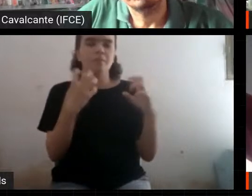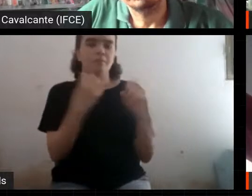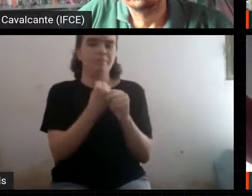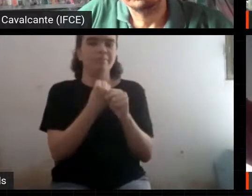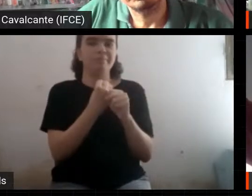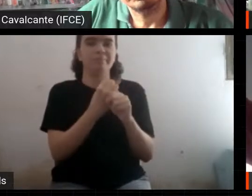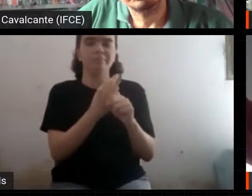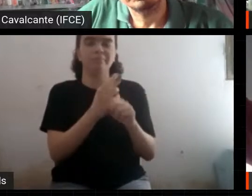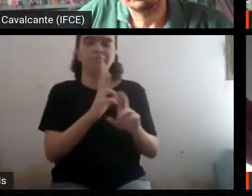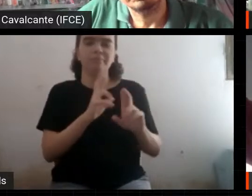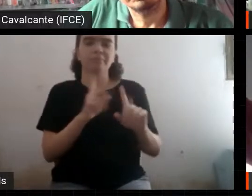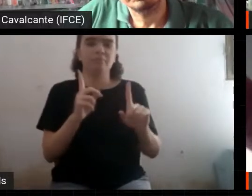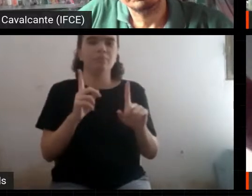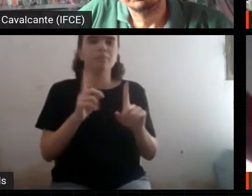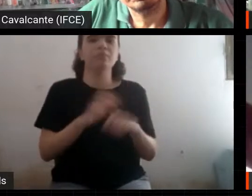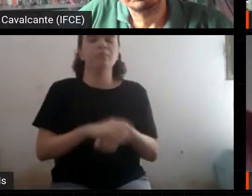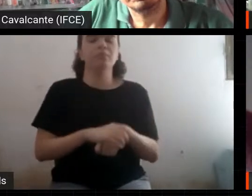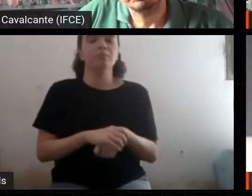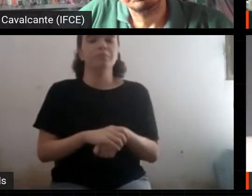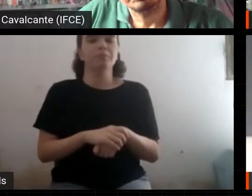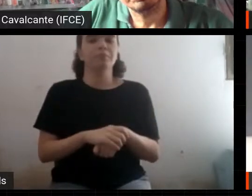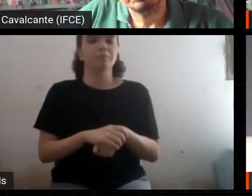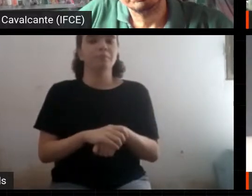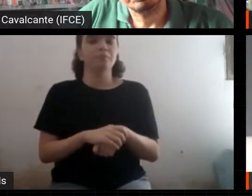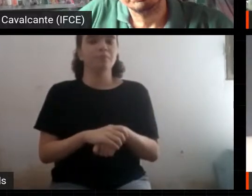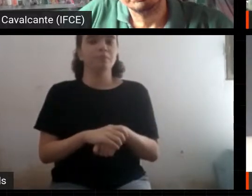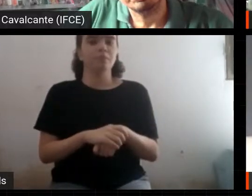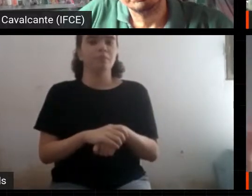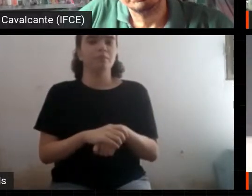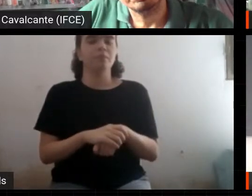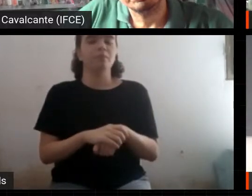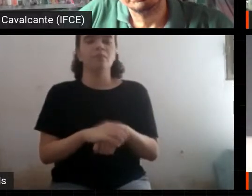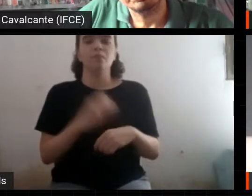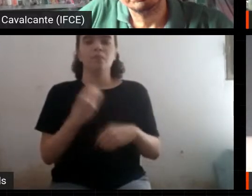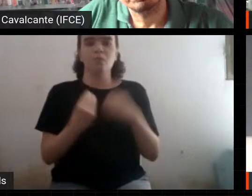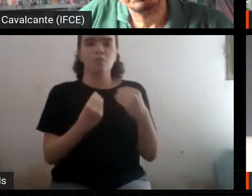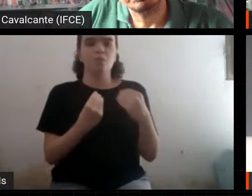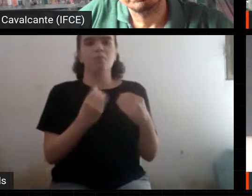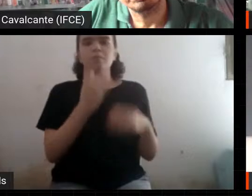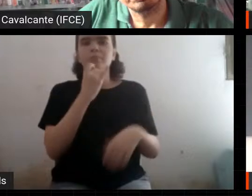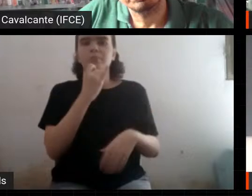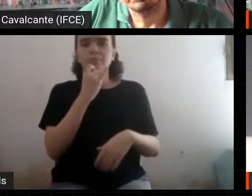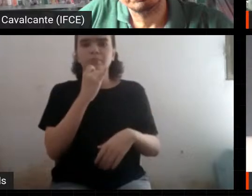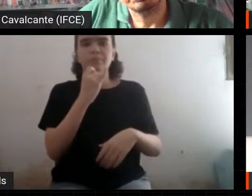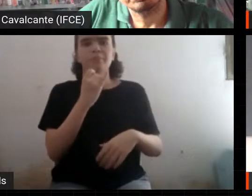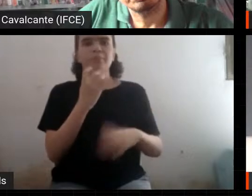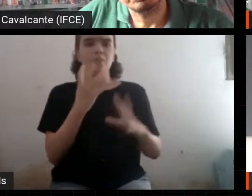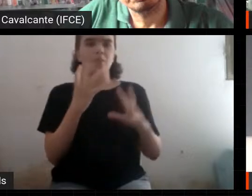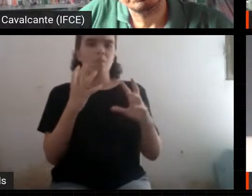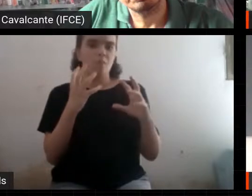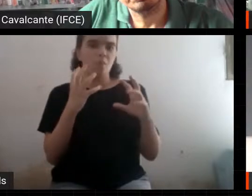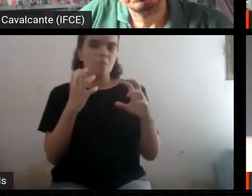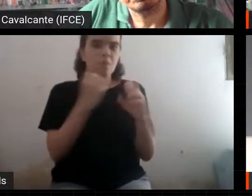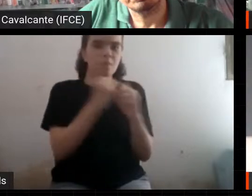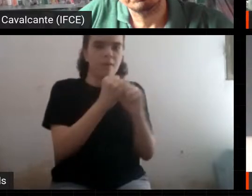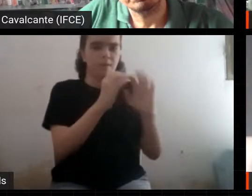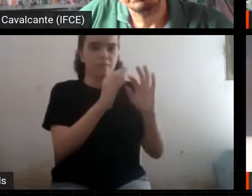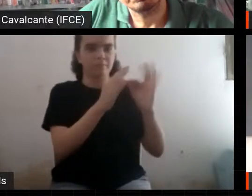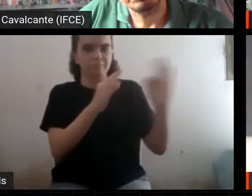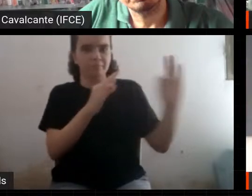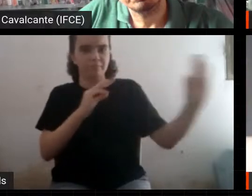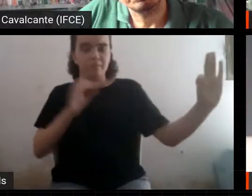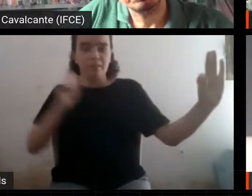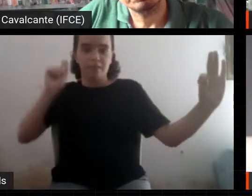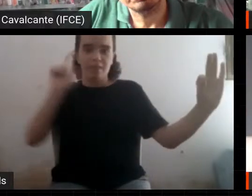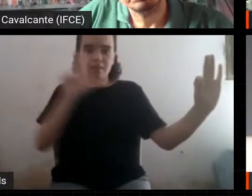oposta do céu, como é que uma sabe da outra? Porque se você faz o cálculo da distância, não dê o tempo da luz chegar